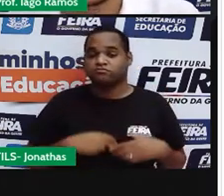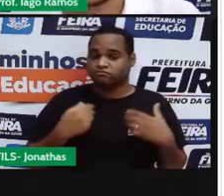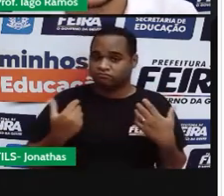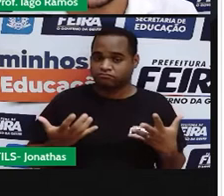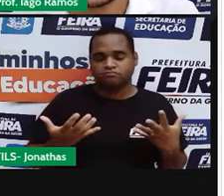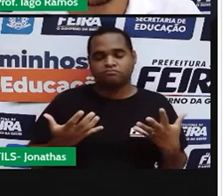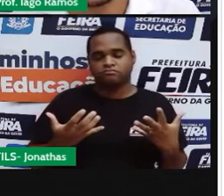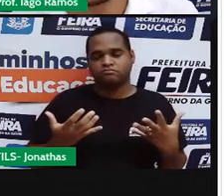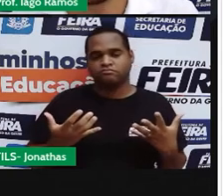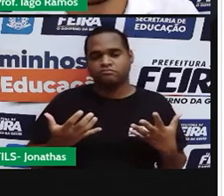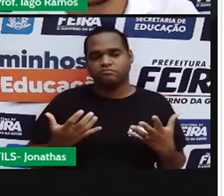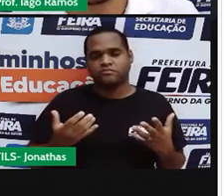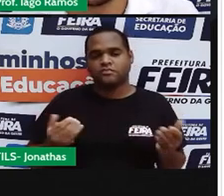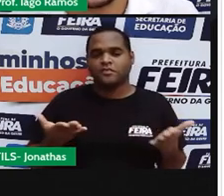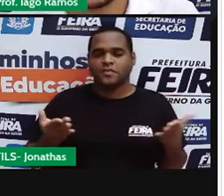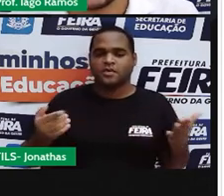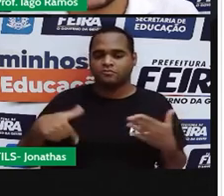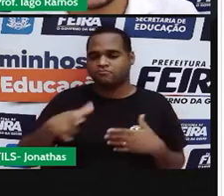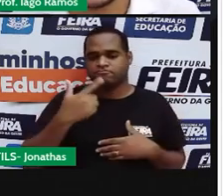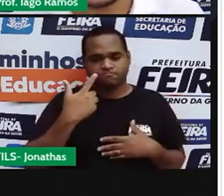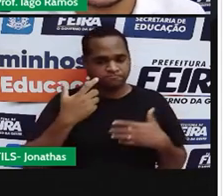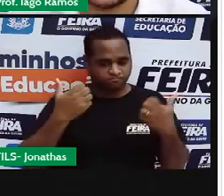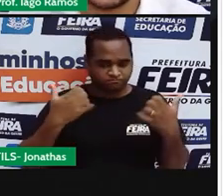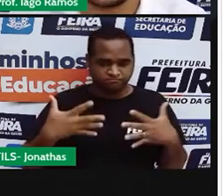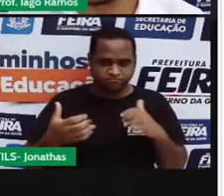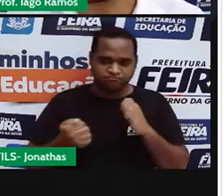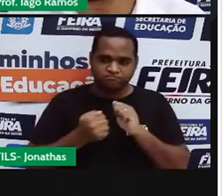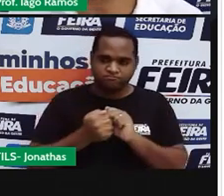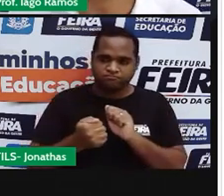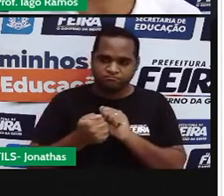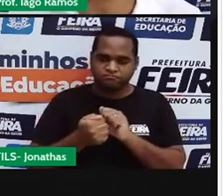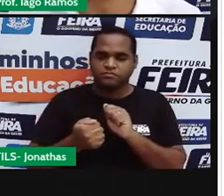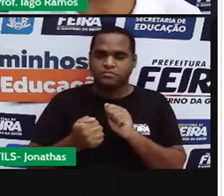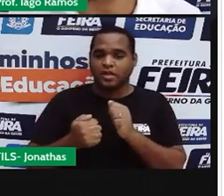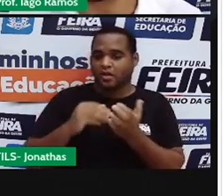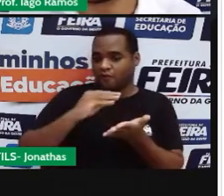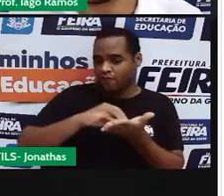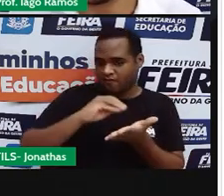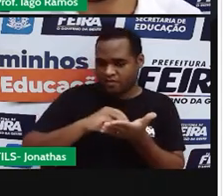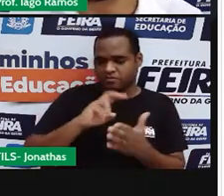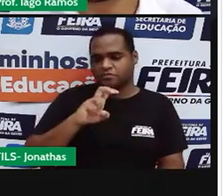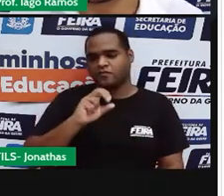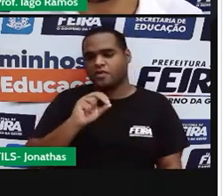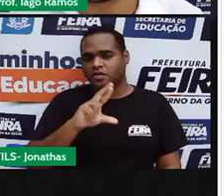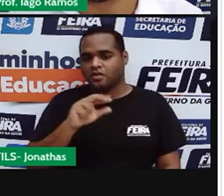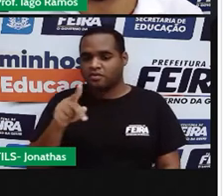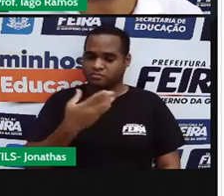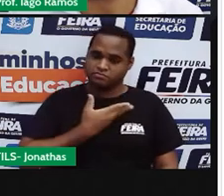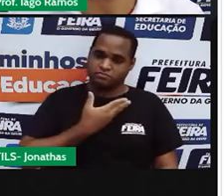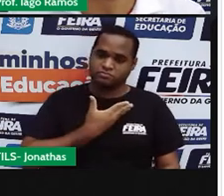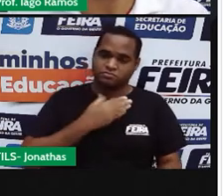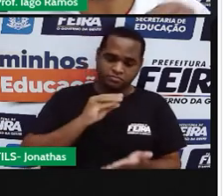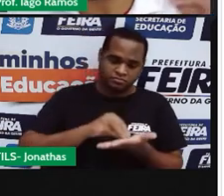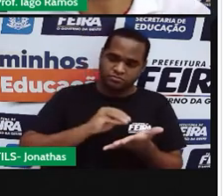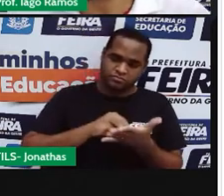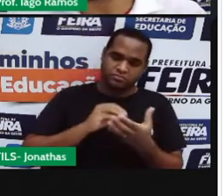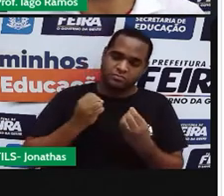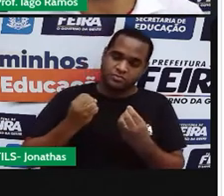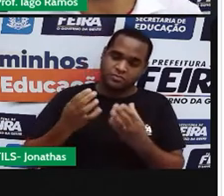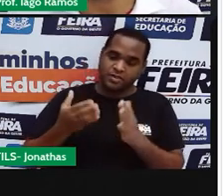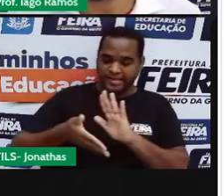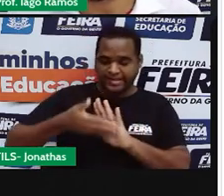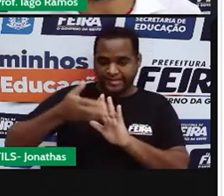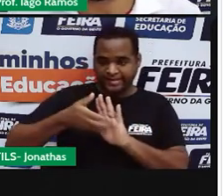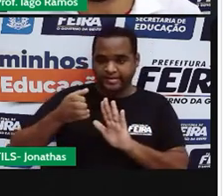Bom, agora acompanha comigo. Eu devia 50 reais a esse amigo. E ele tirou essa